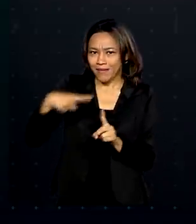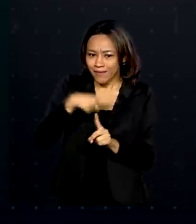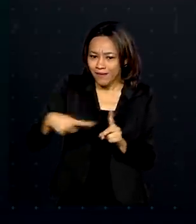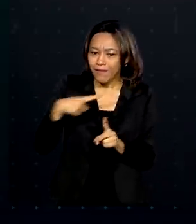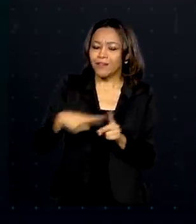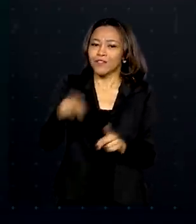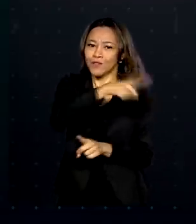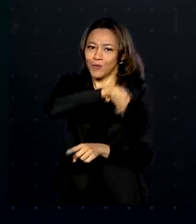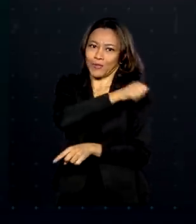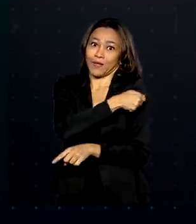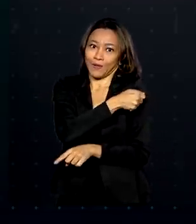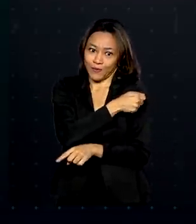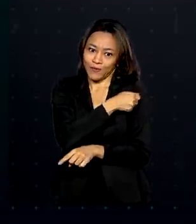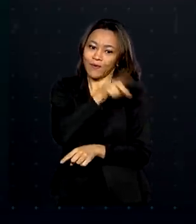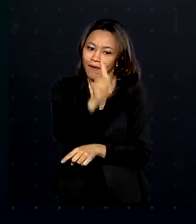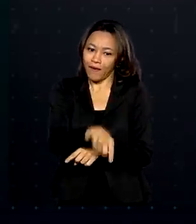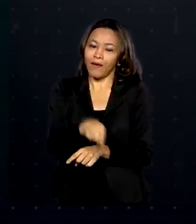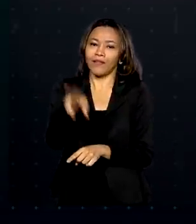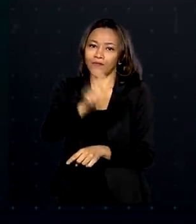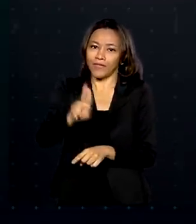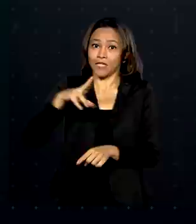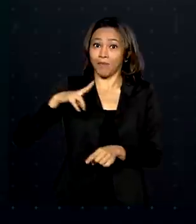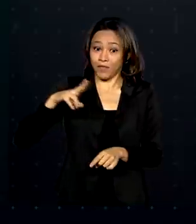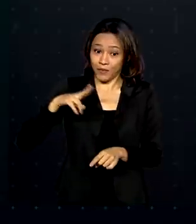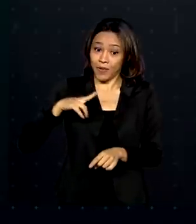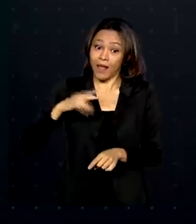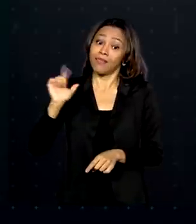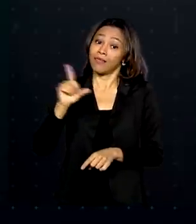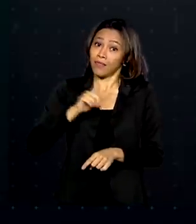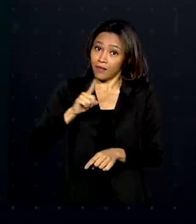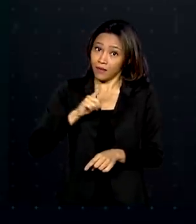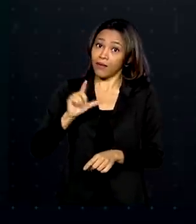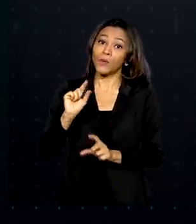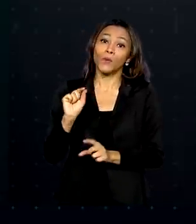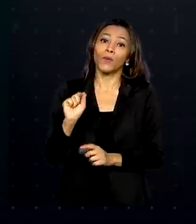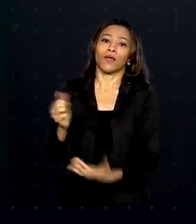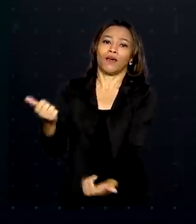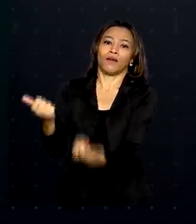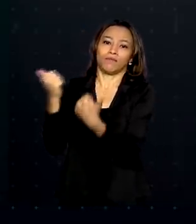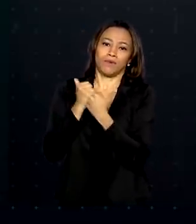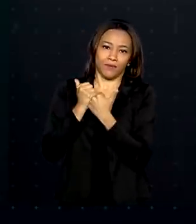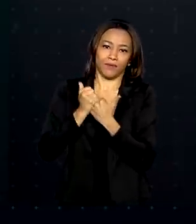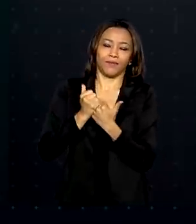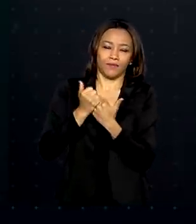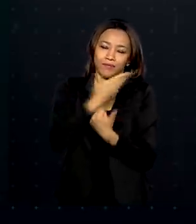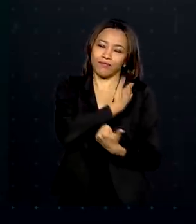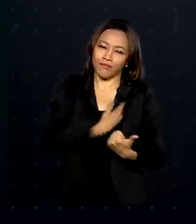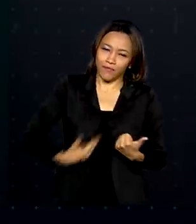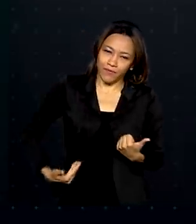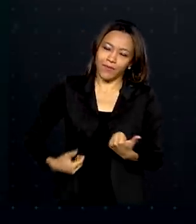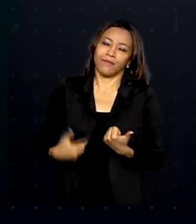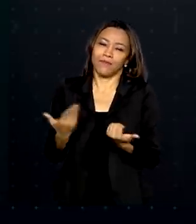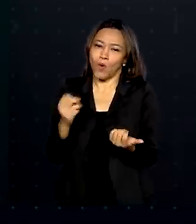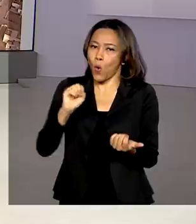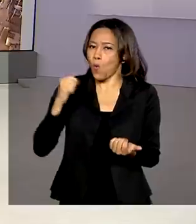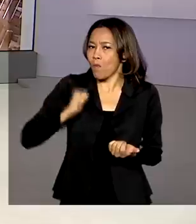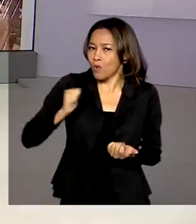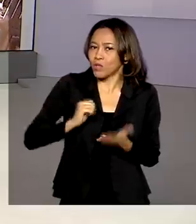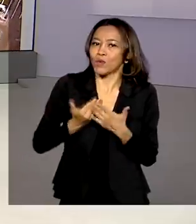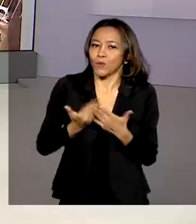alunos matriculados na rede privada conta com algum tipo de financiamento ou bolsa.